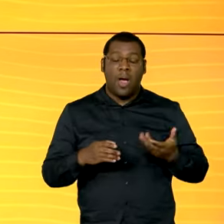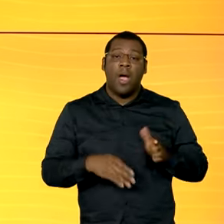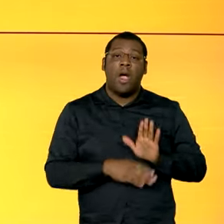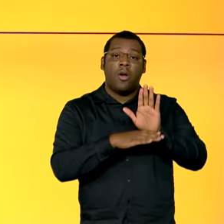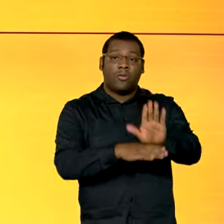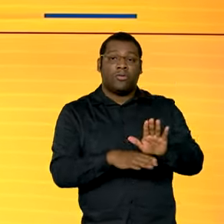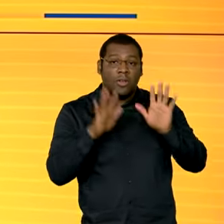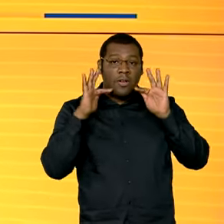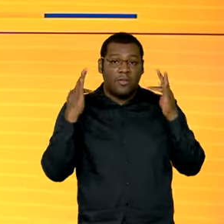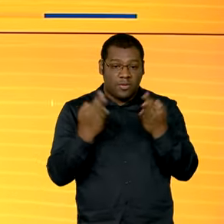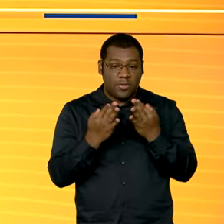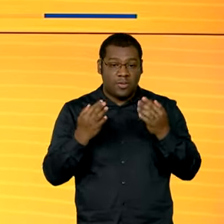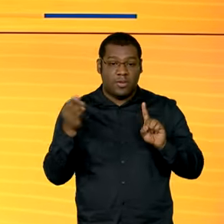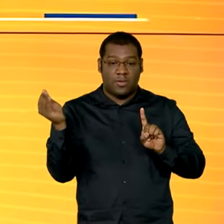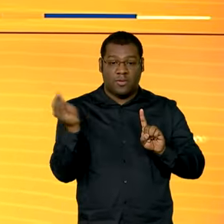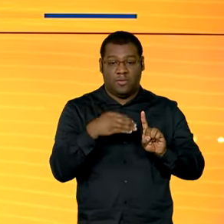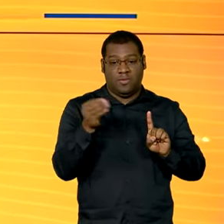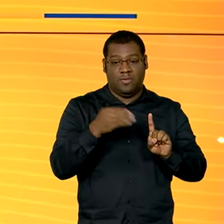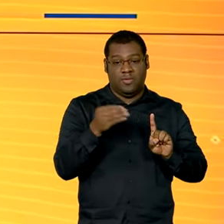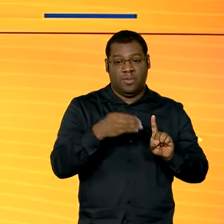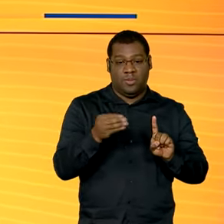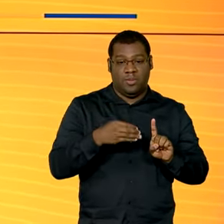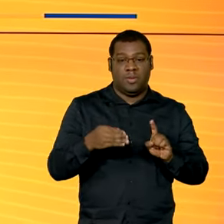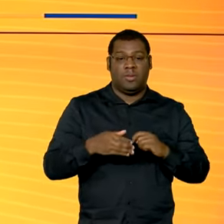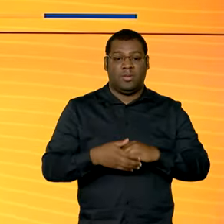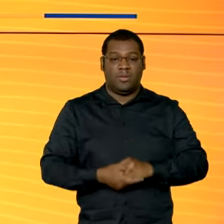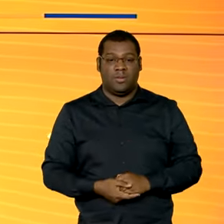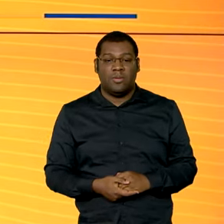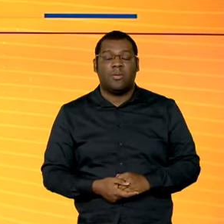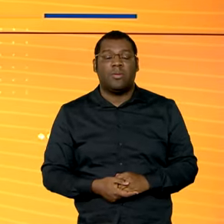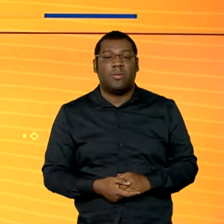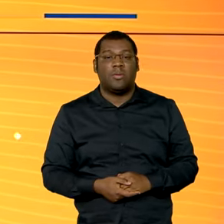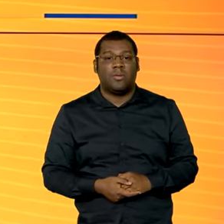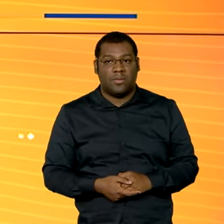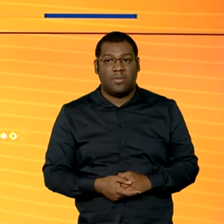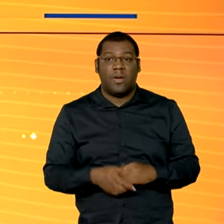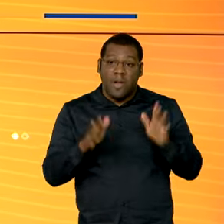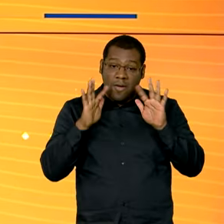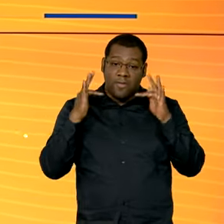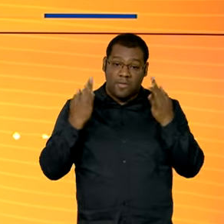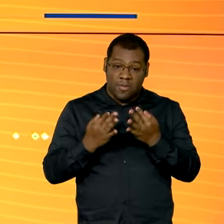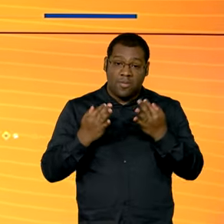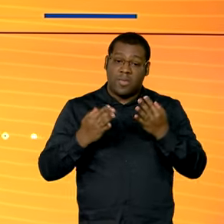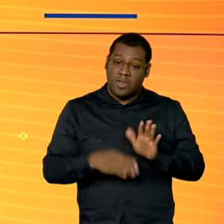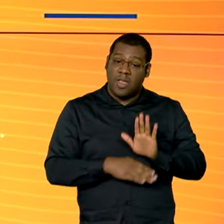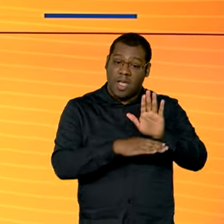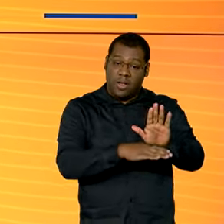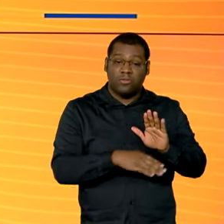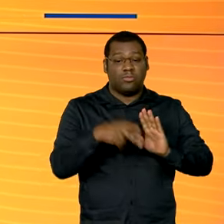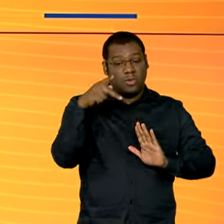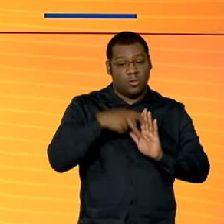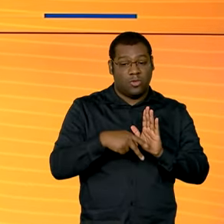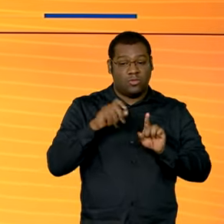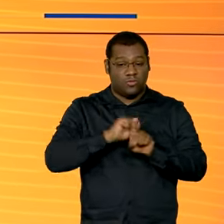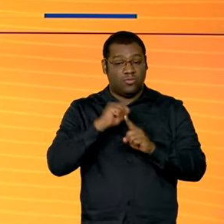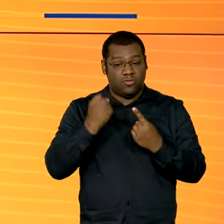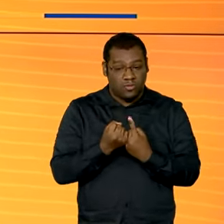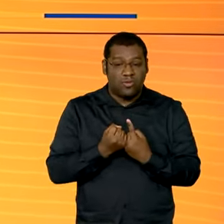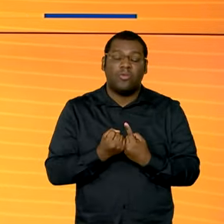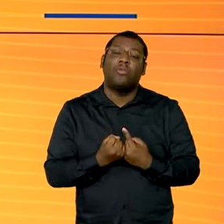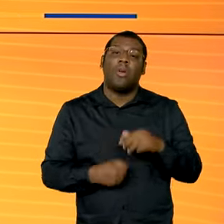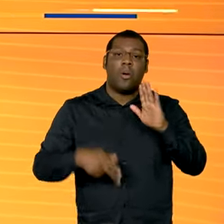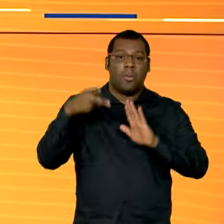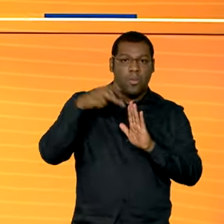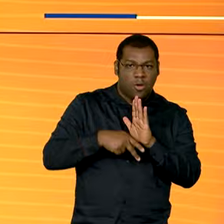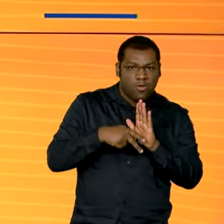em situação de vulnerabilidade que podem se tornar beneficiários com programas sociais. É o projeto Busca